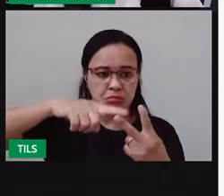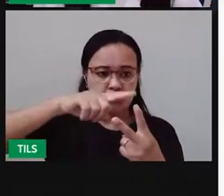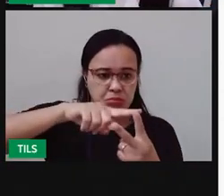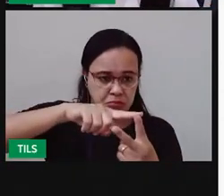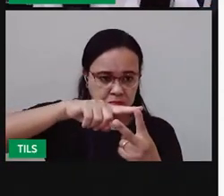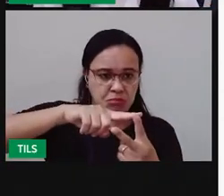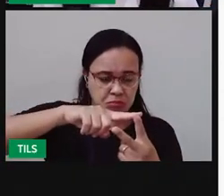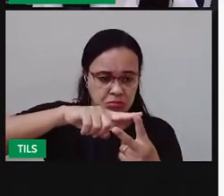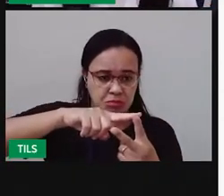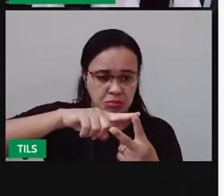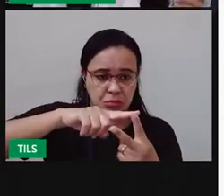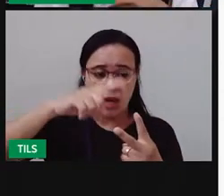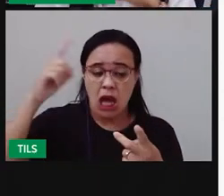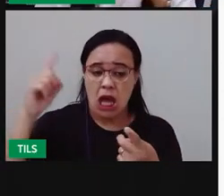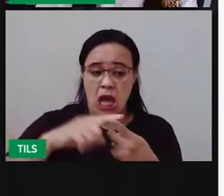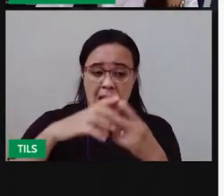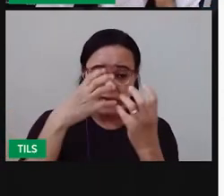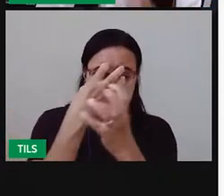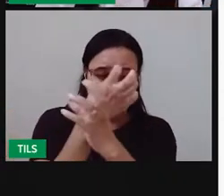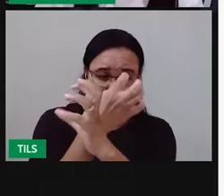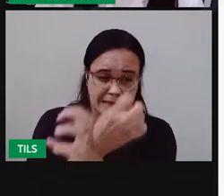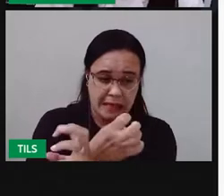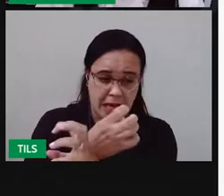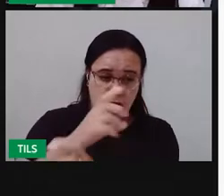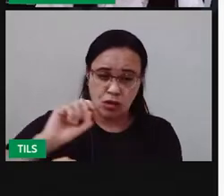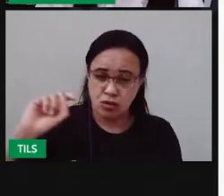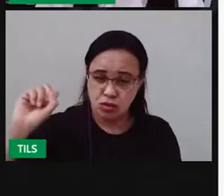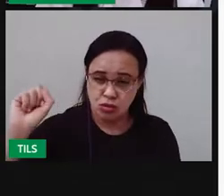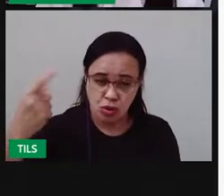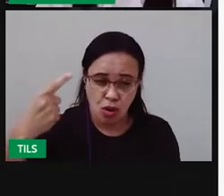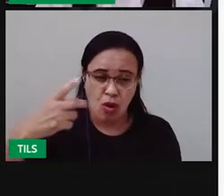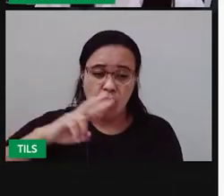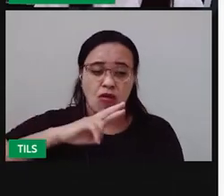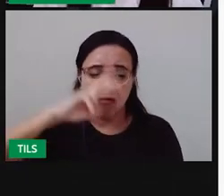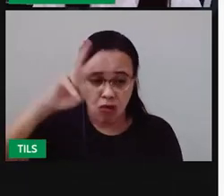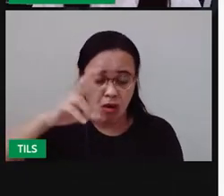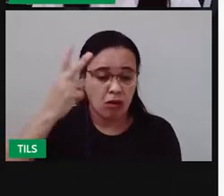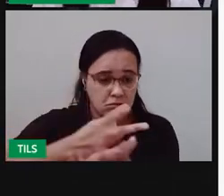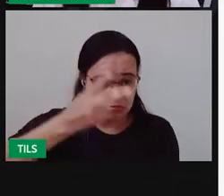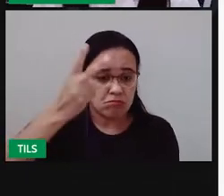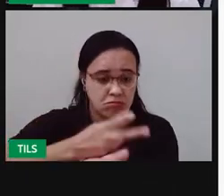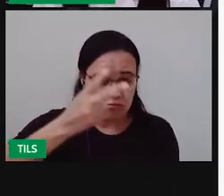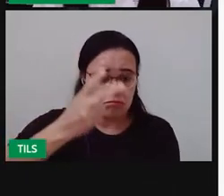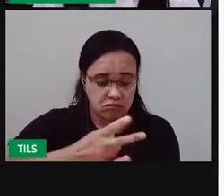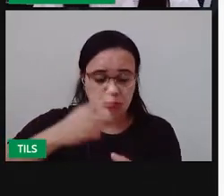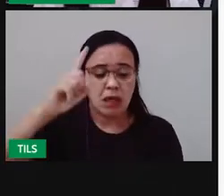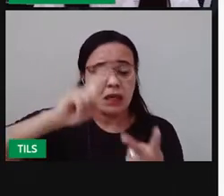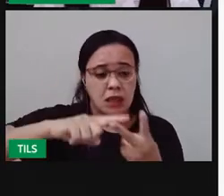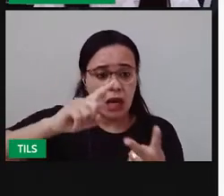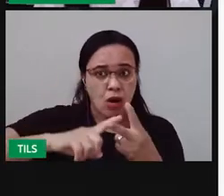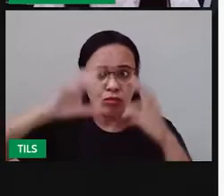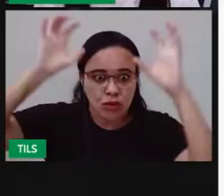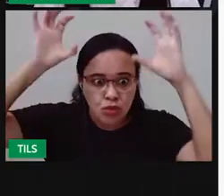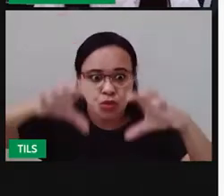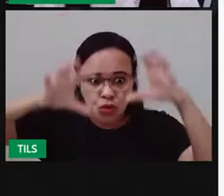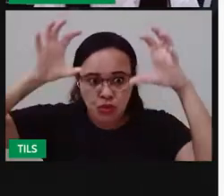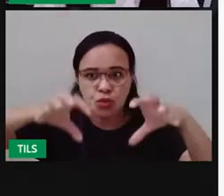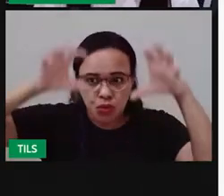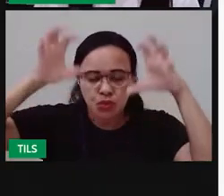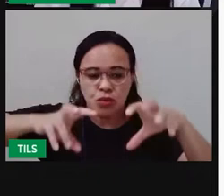com uma seca e uma outra bem chuvosa. E o clima semiárido,